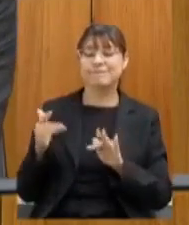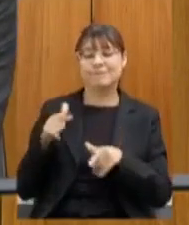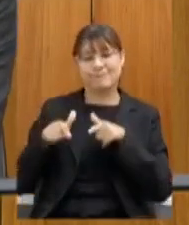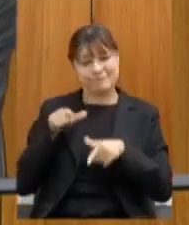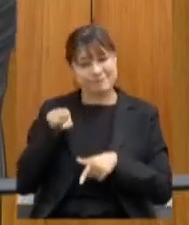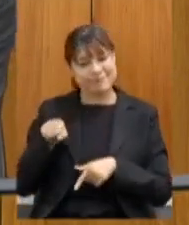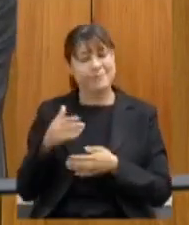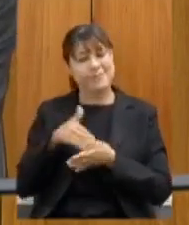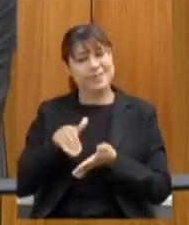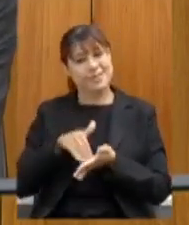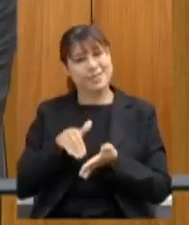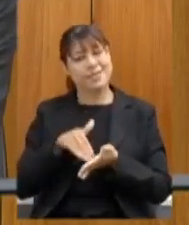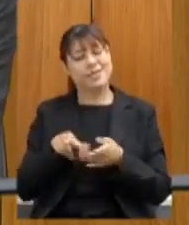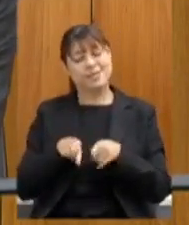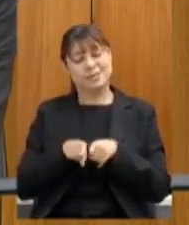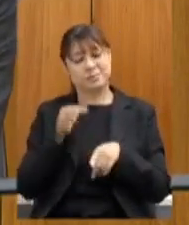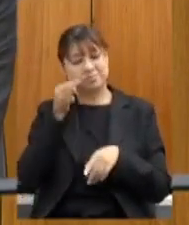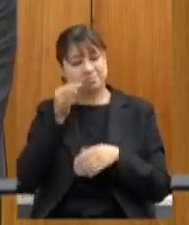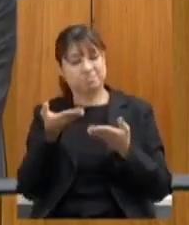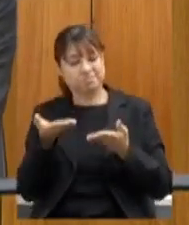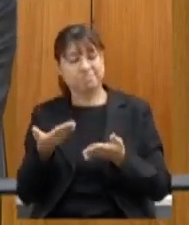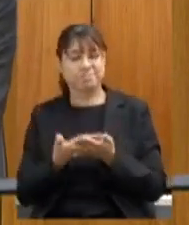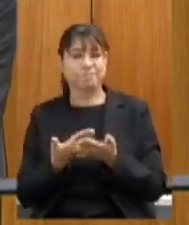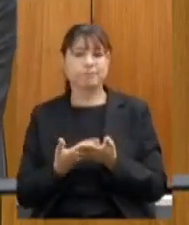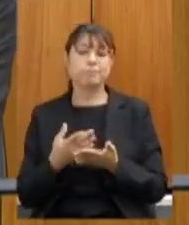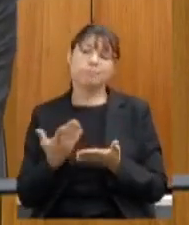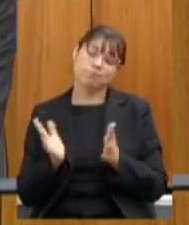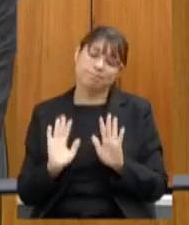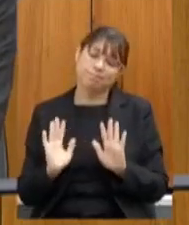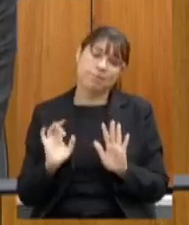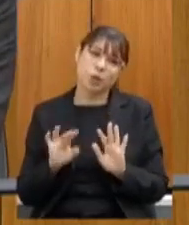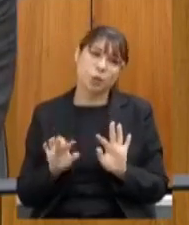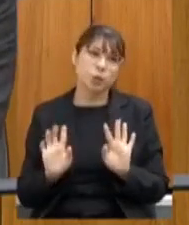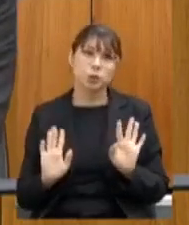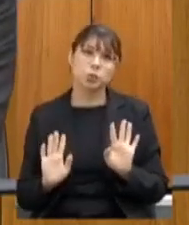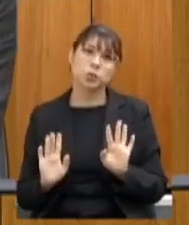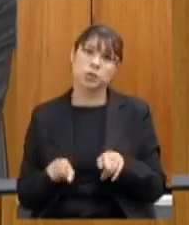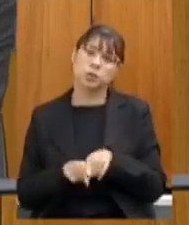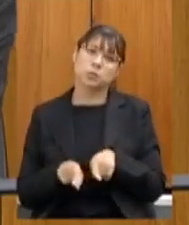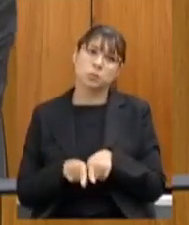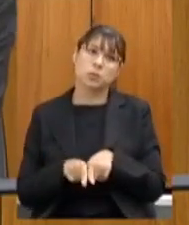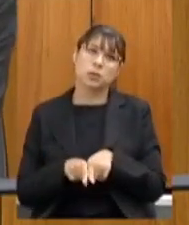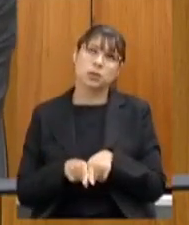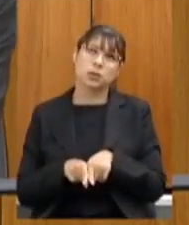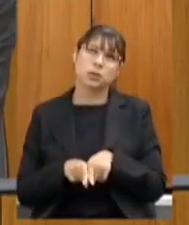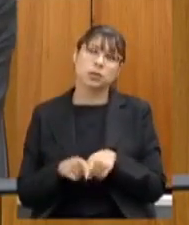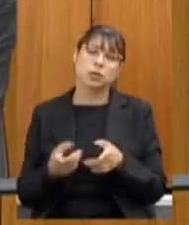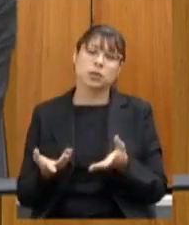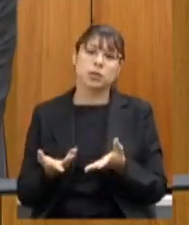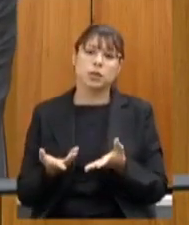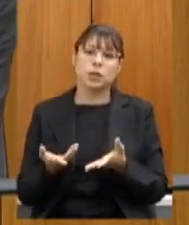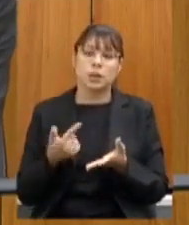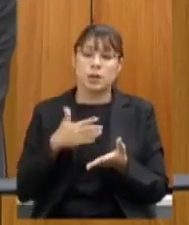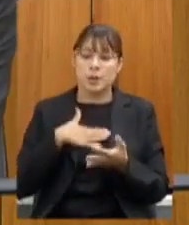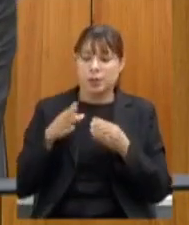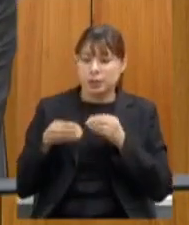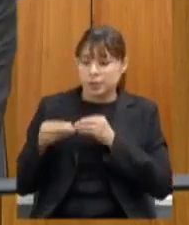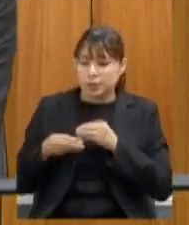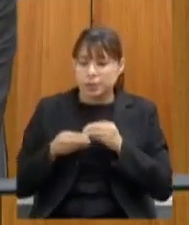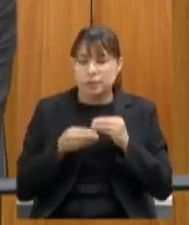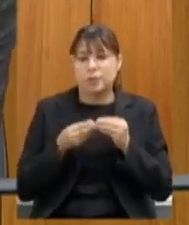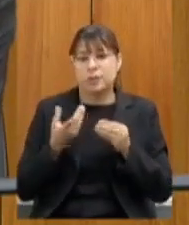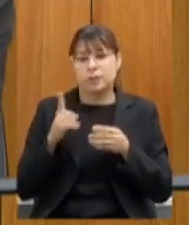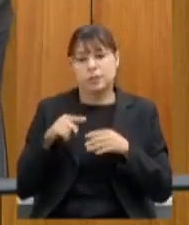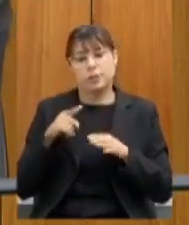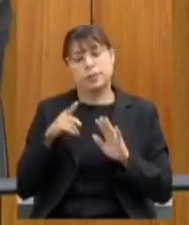a atenção que vem desprendendo e no mais é isso nós tivemos aí agora a maior parte das minhas emendas parlamentares